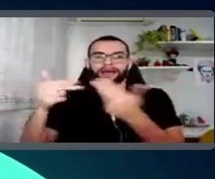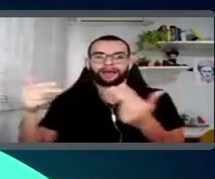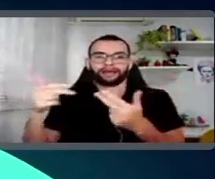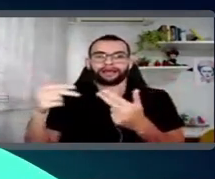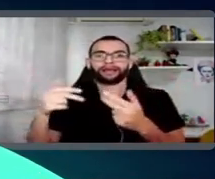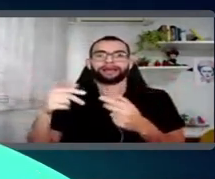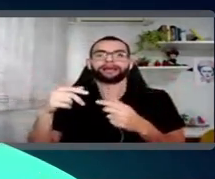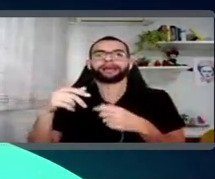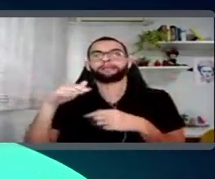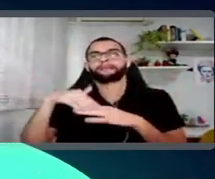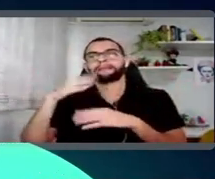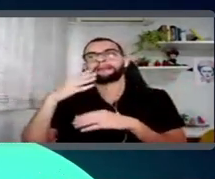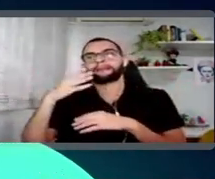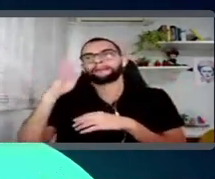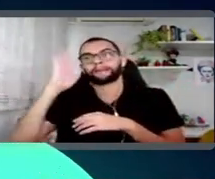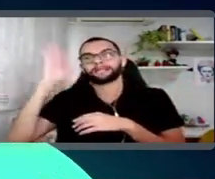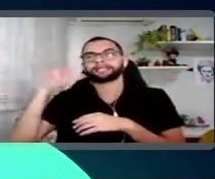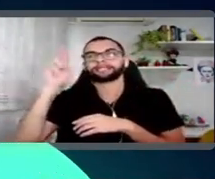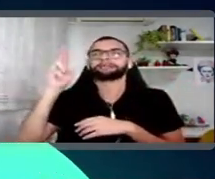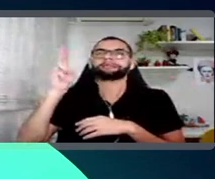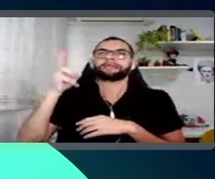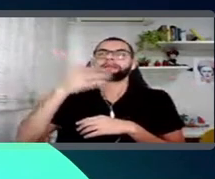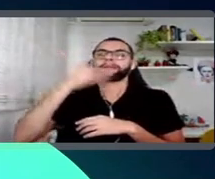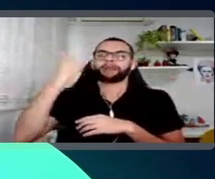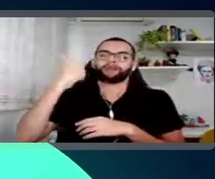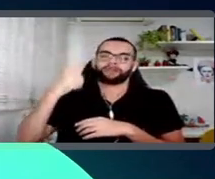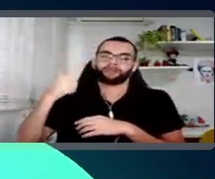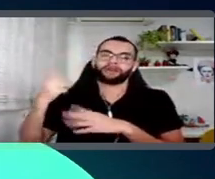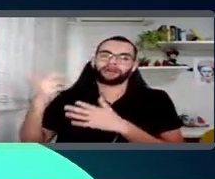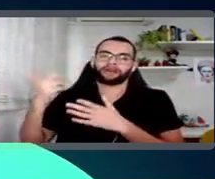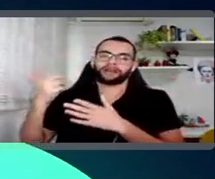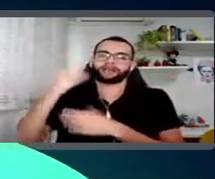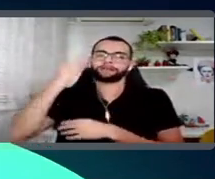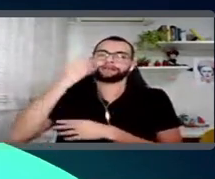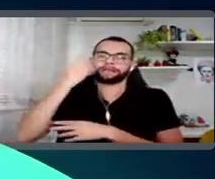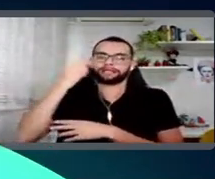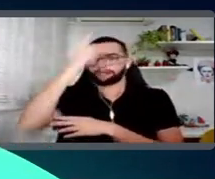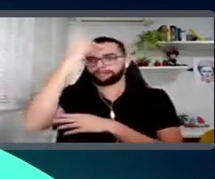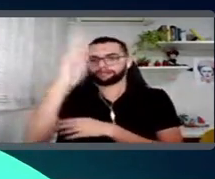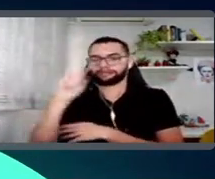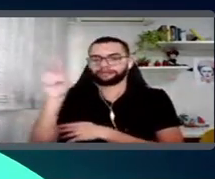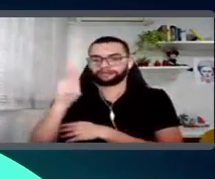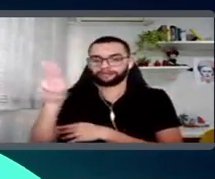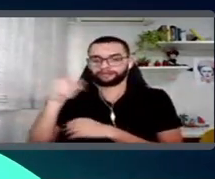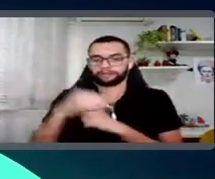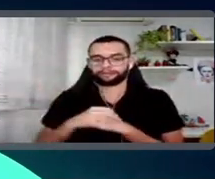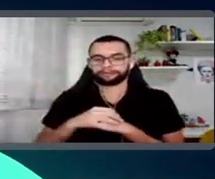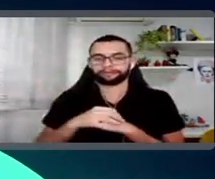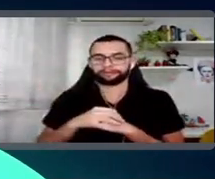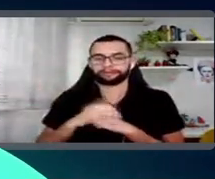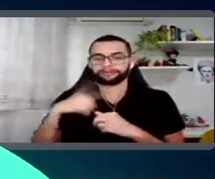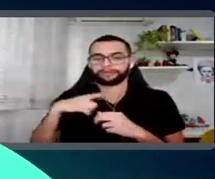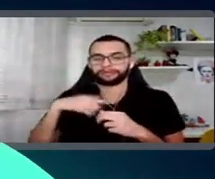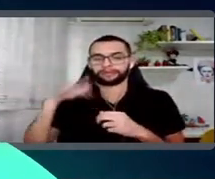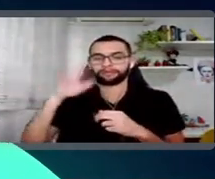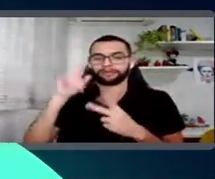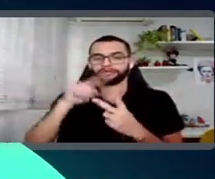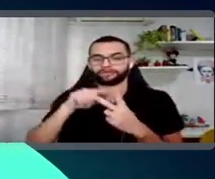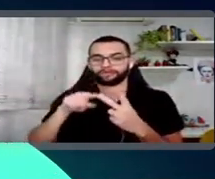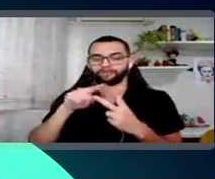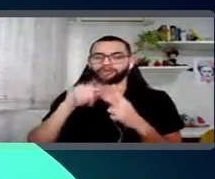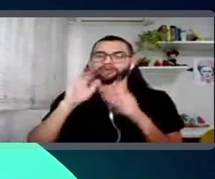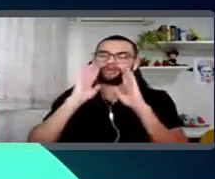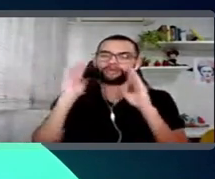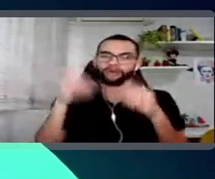experiência de quem estiver consumindo aquelas informações. E aí, tem as duas squads, né? Mais olhando ali para o lado do